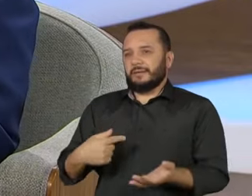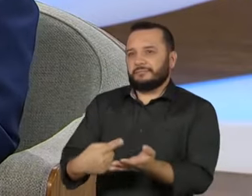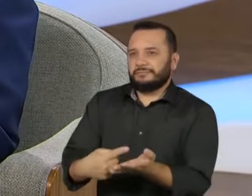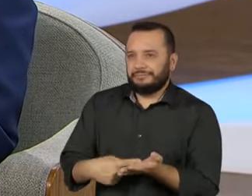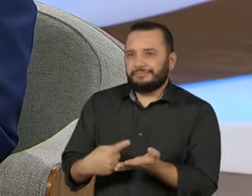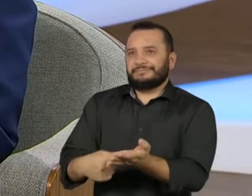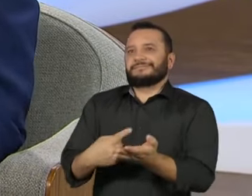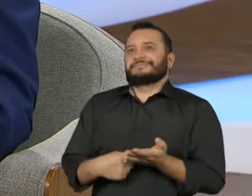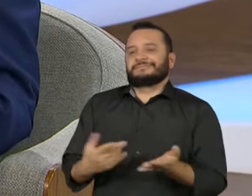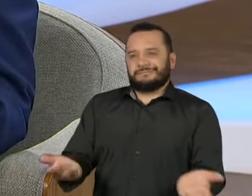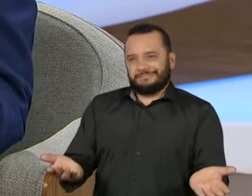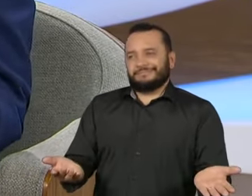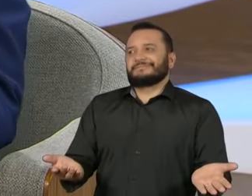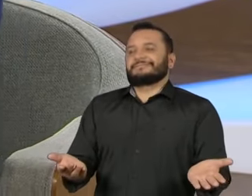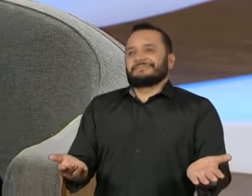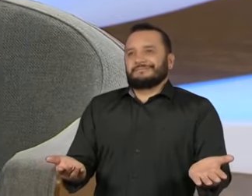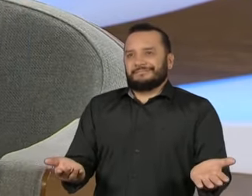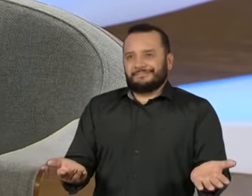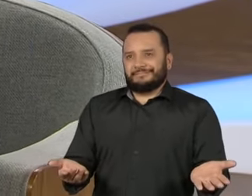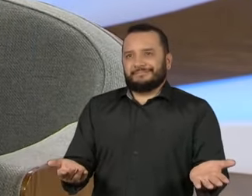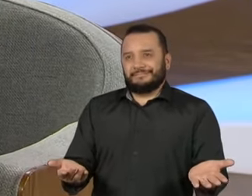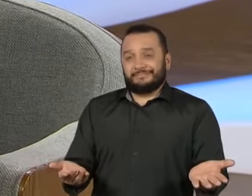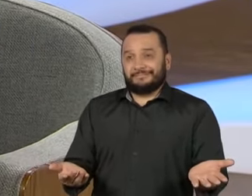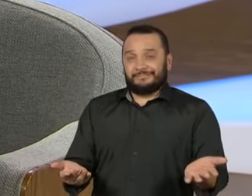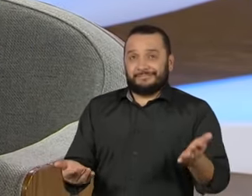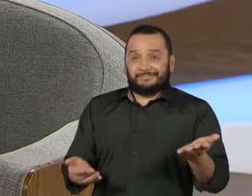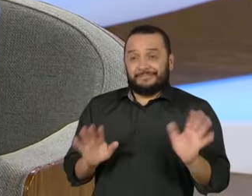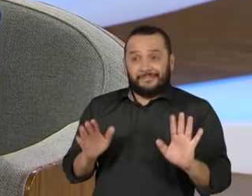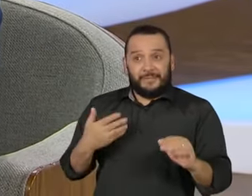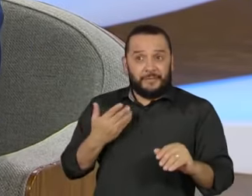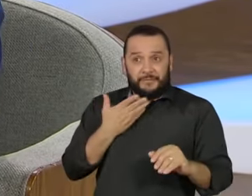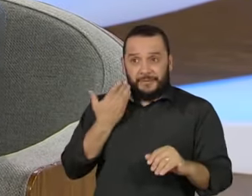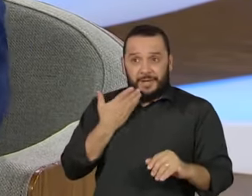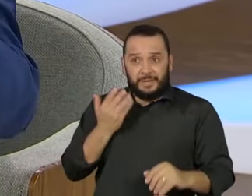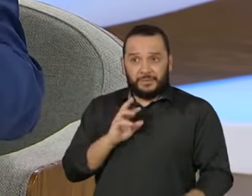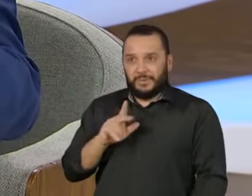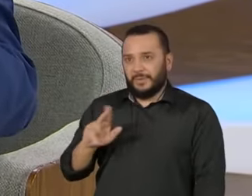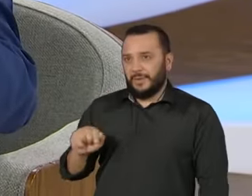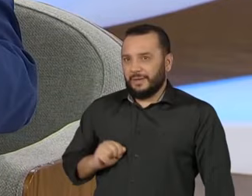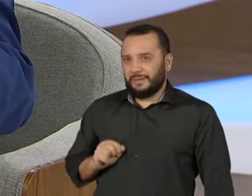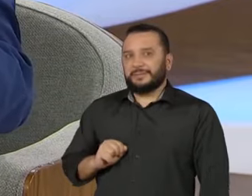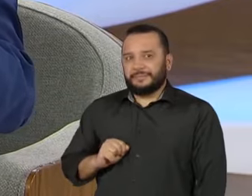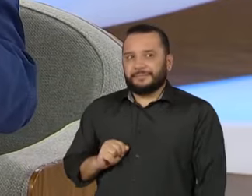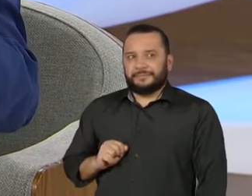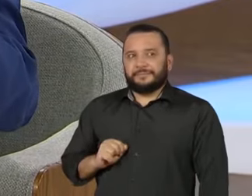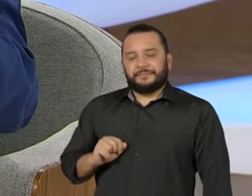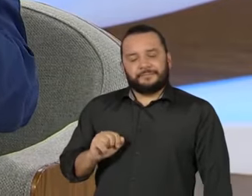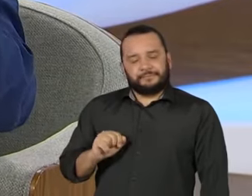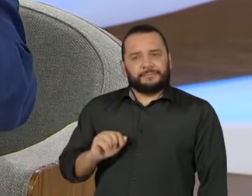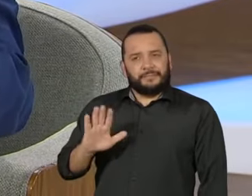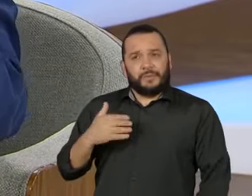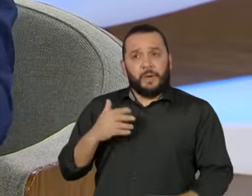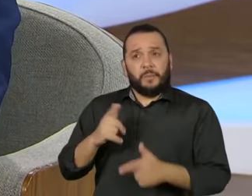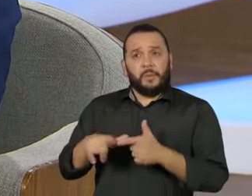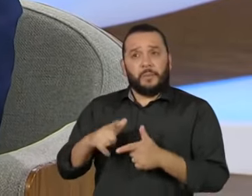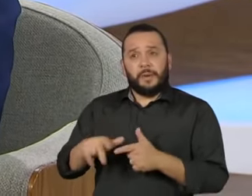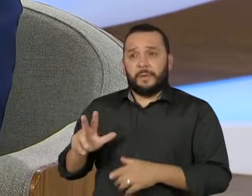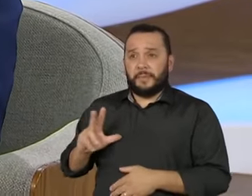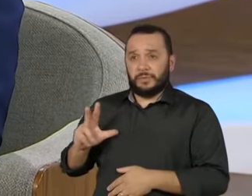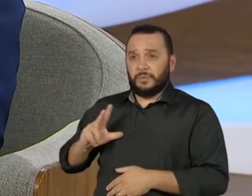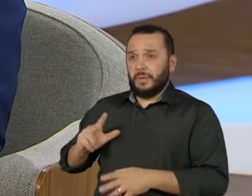Sabe, não tem a facilidade. Sim. E hoje fica claro que não é um problema pessoal.